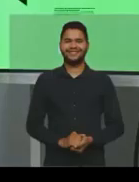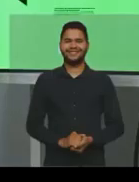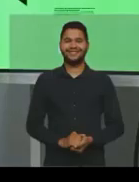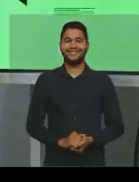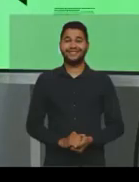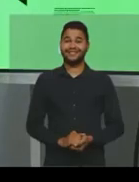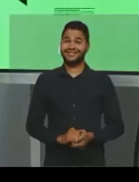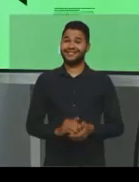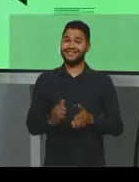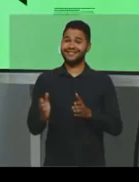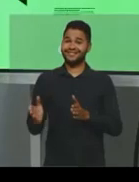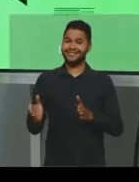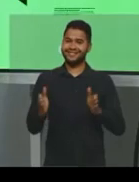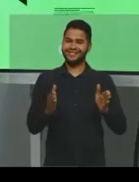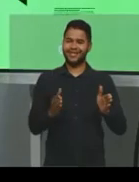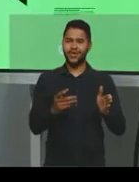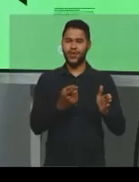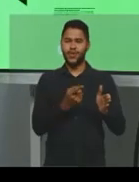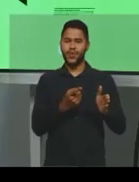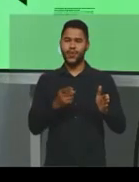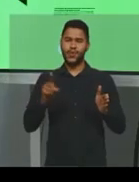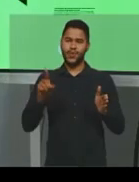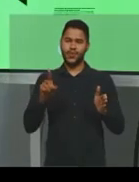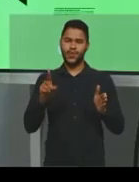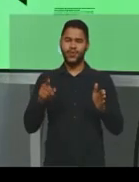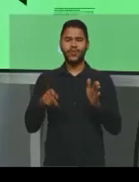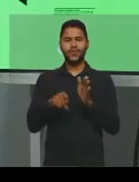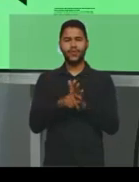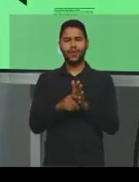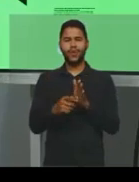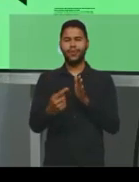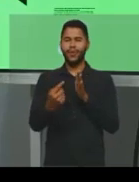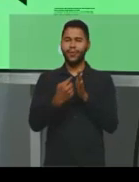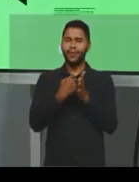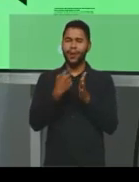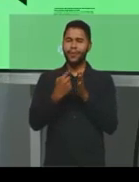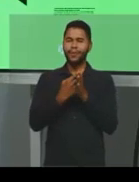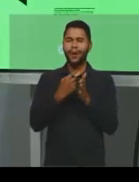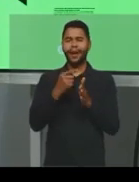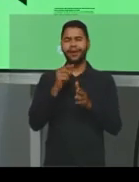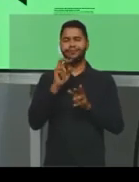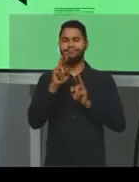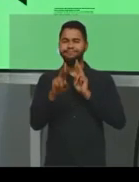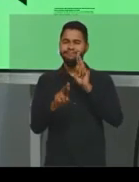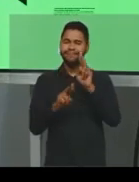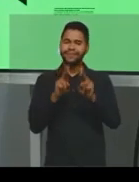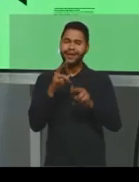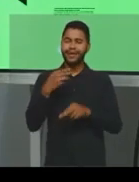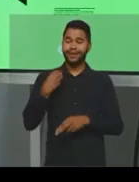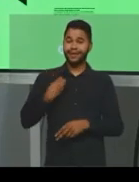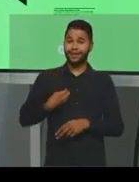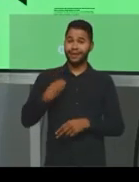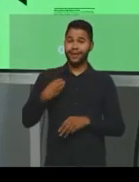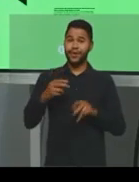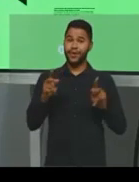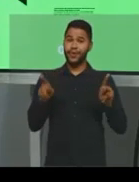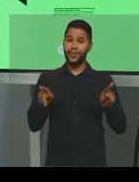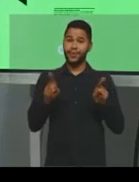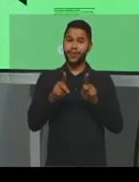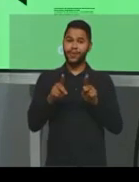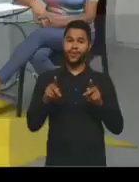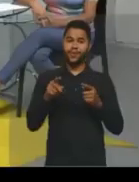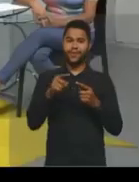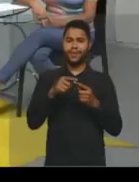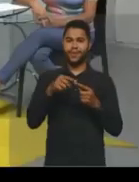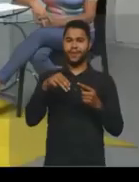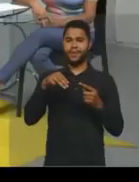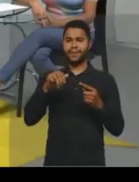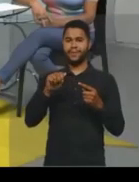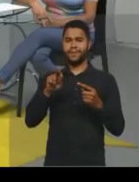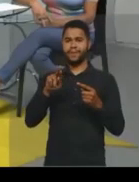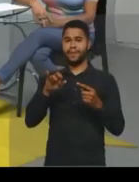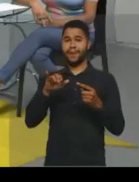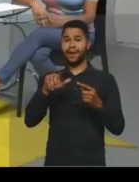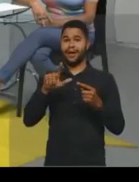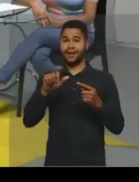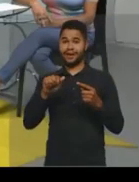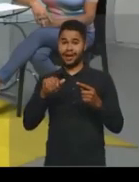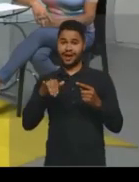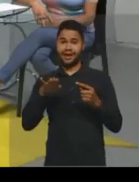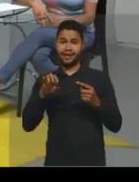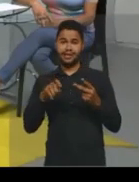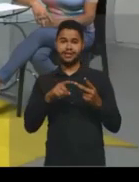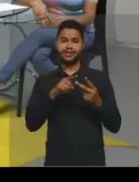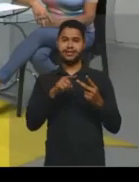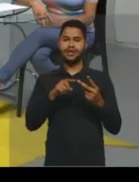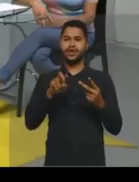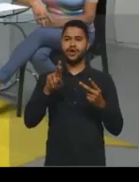Estamos de volta ao último bloco do Tira Dúvidas de hoje, que conta agora com a presença das professoras Maria Alice de Souza e